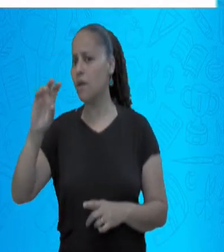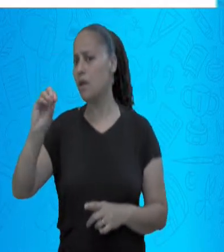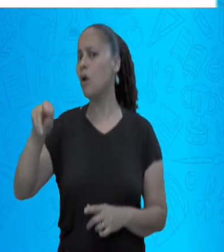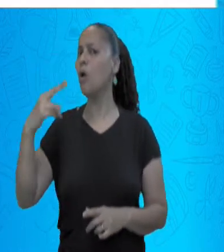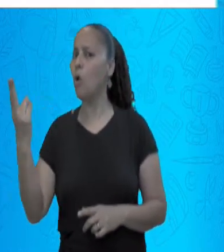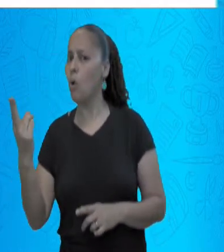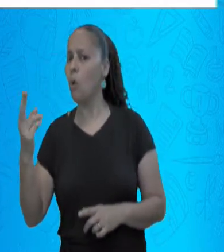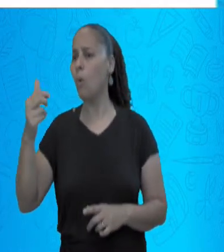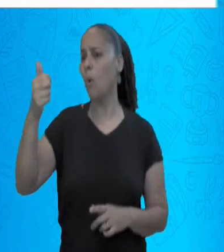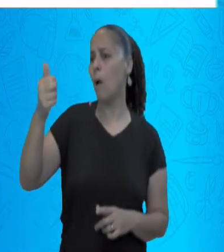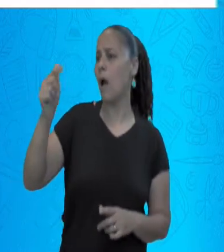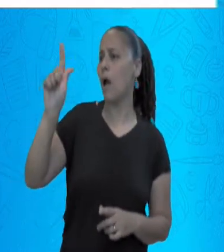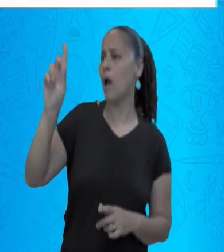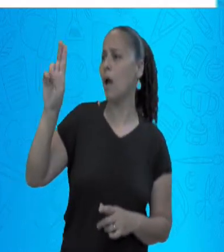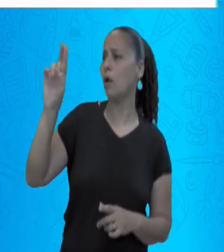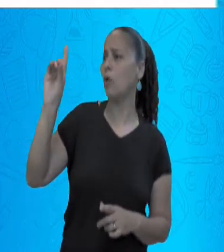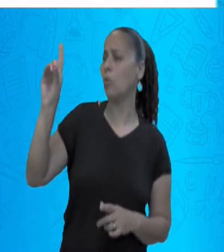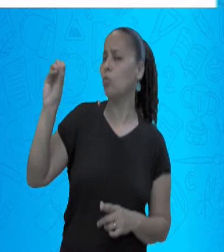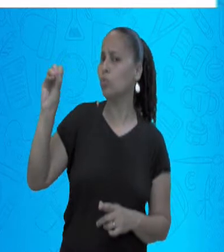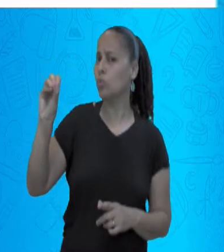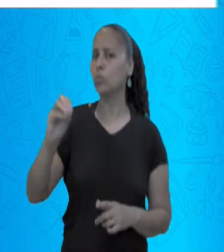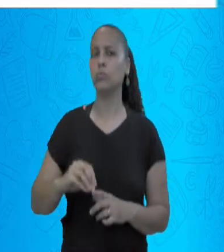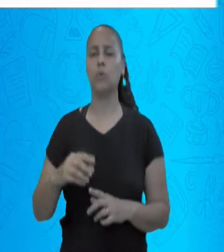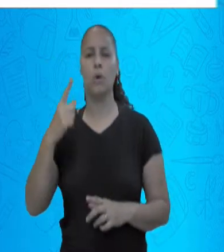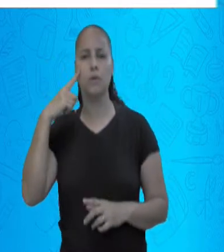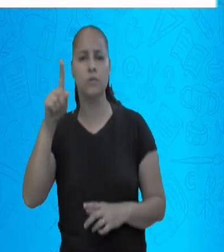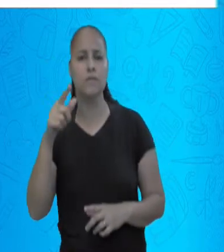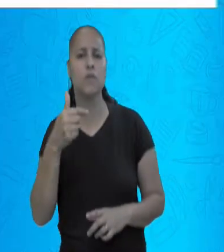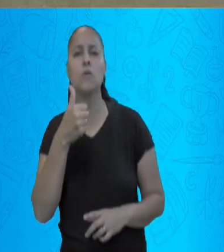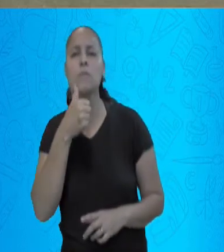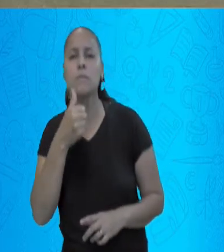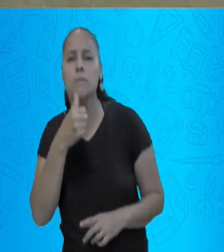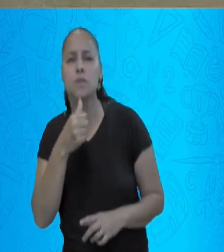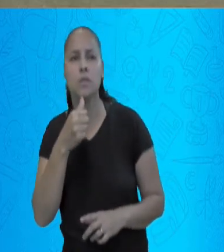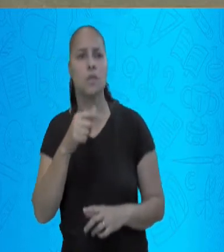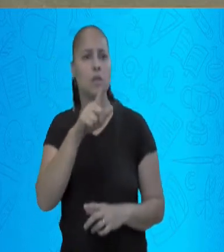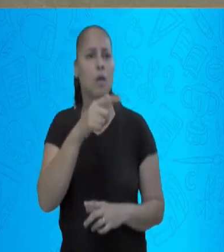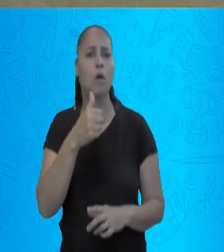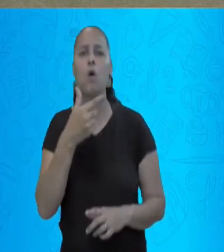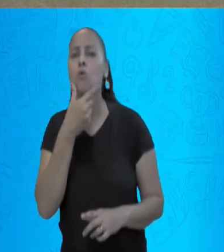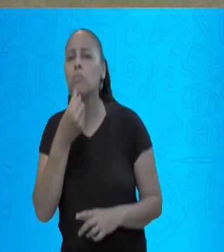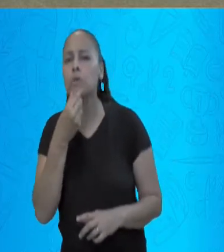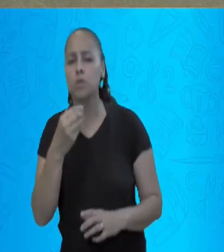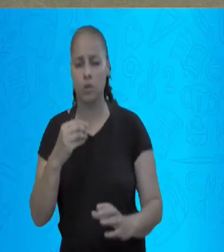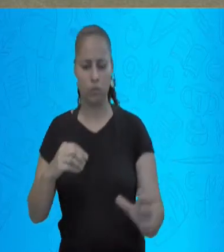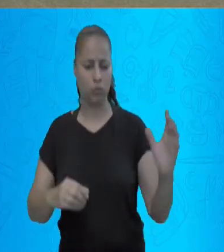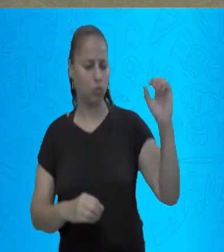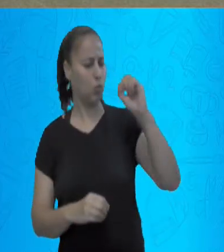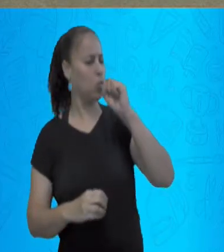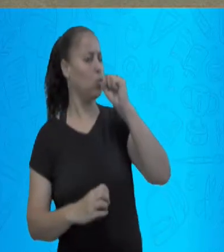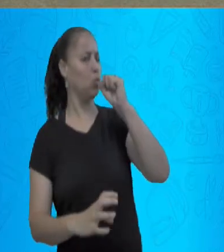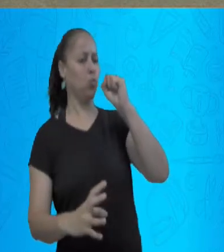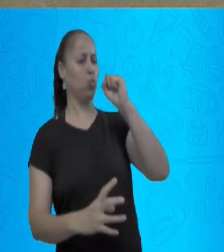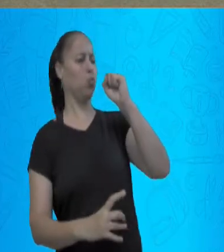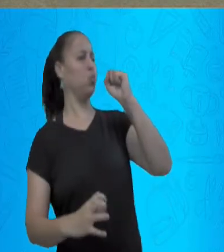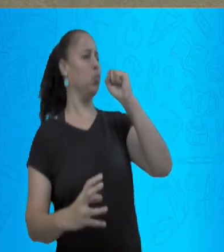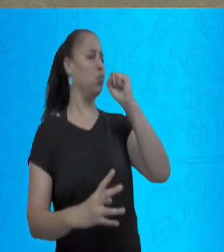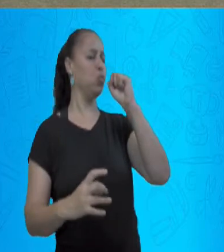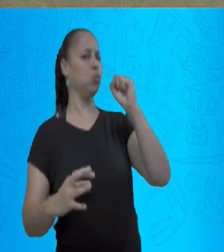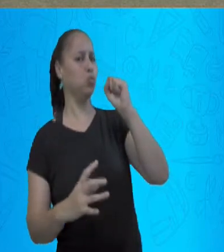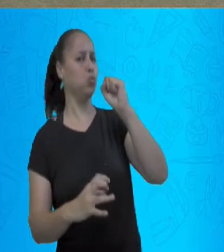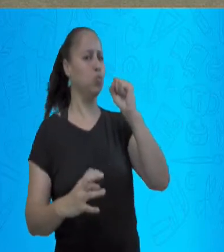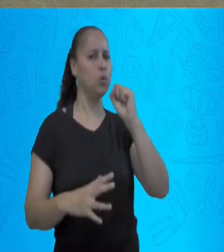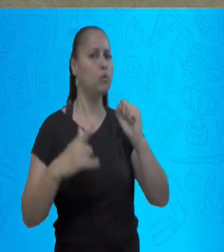Tem um menino tocando tuba e uma menina tocando flauta. A tuba é um exemplo de um som